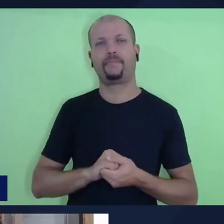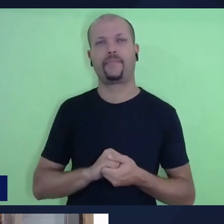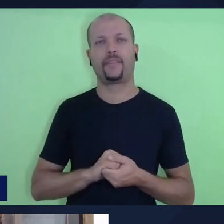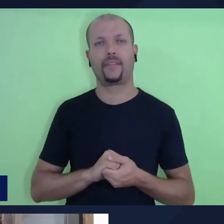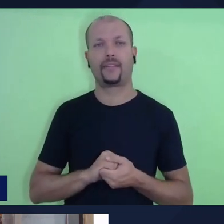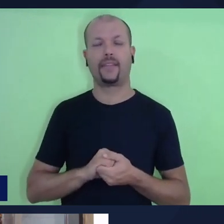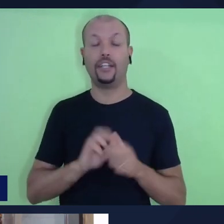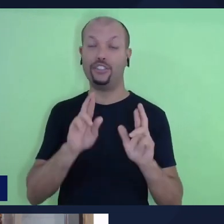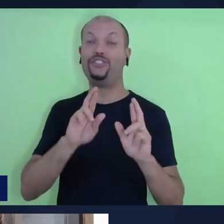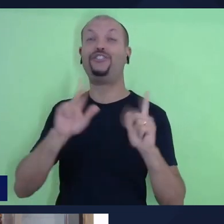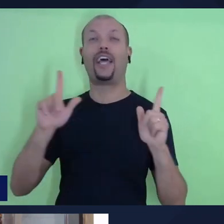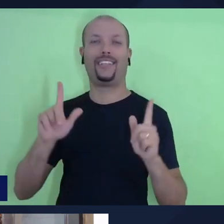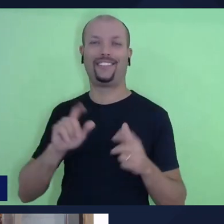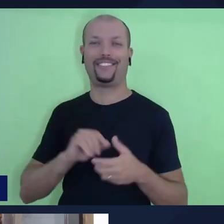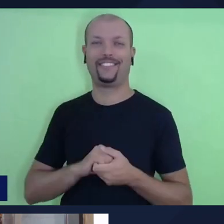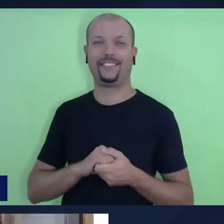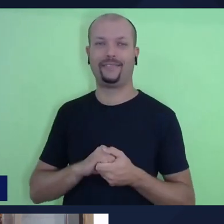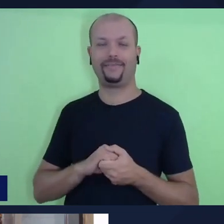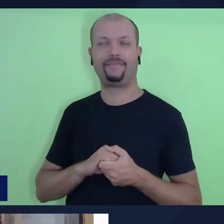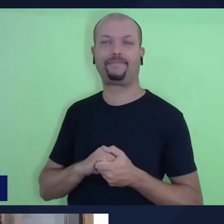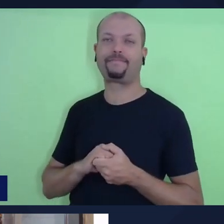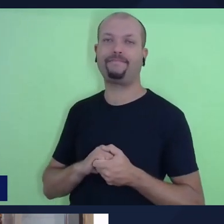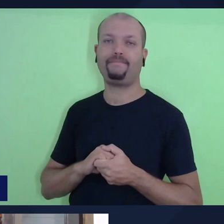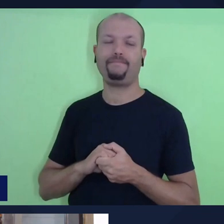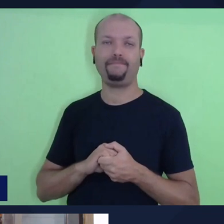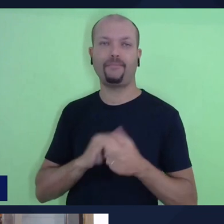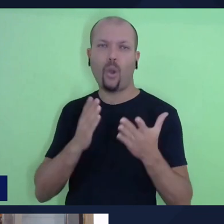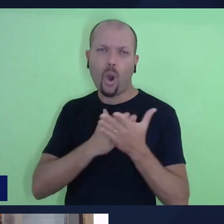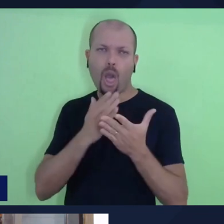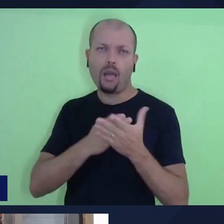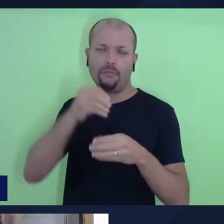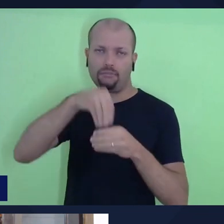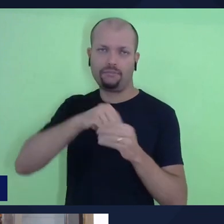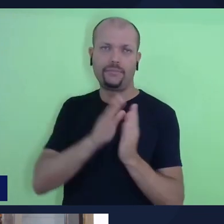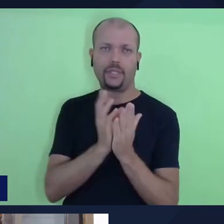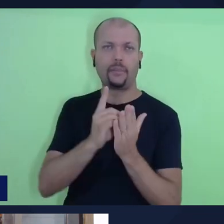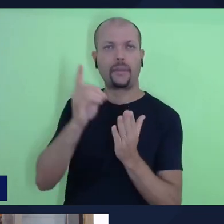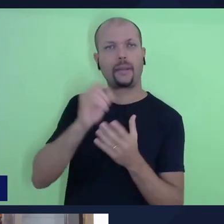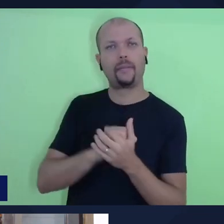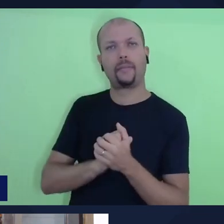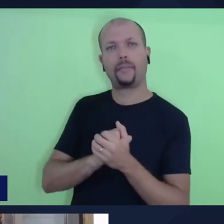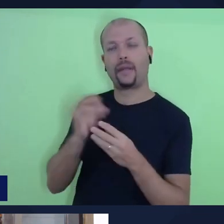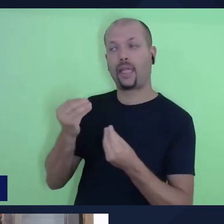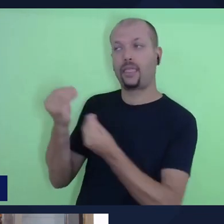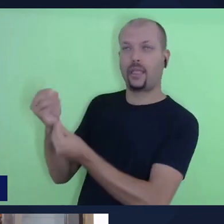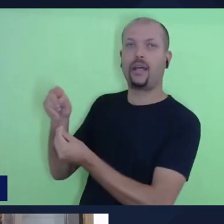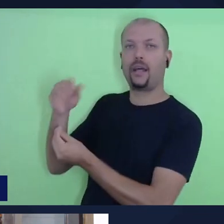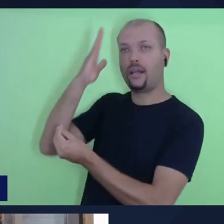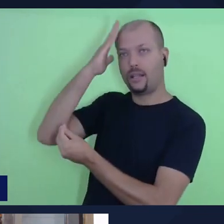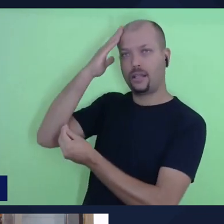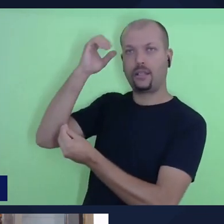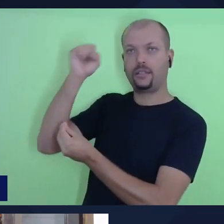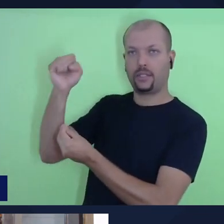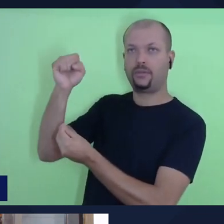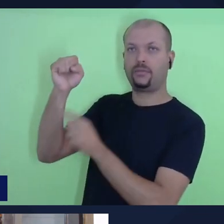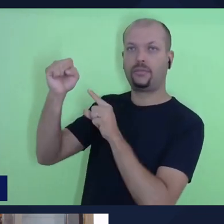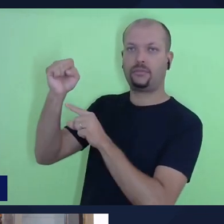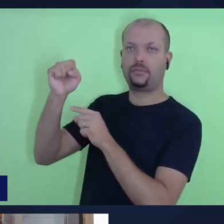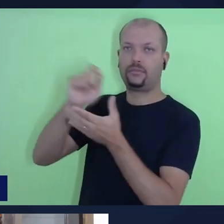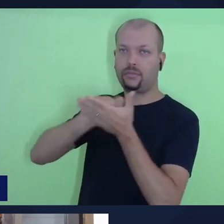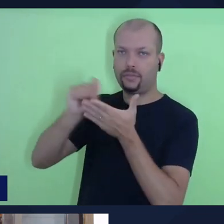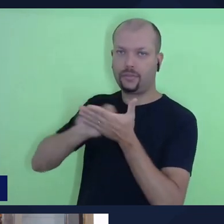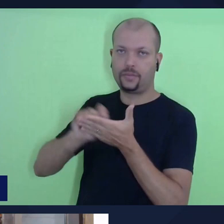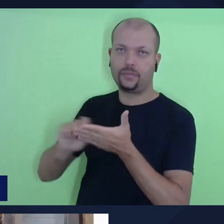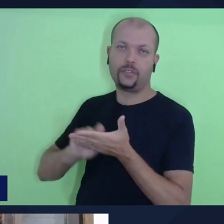peculiar, né? É um livro, a gente atribui a autoria a Salomão, de maneira geral,